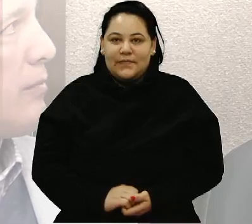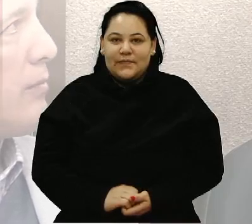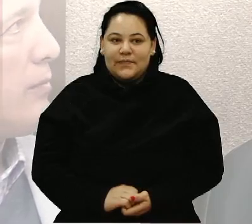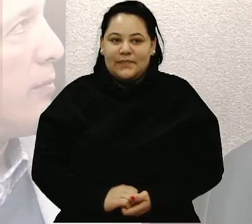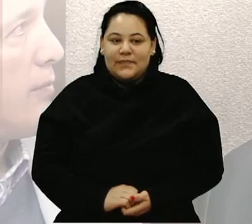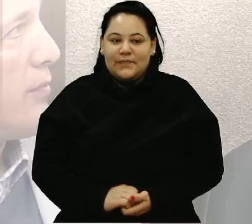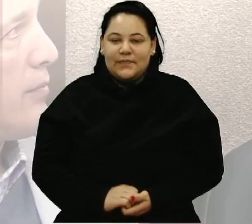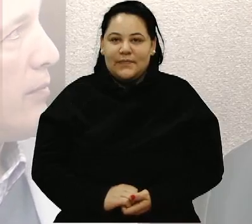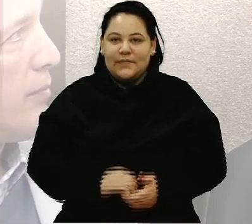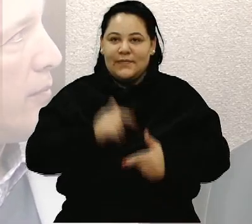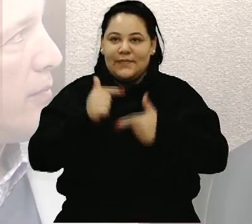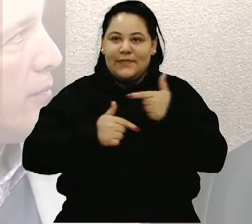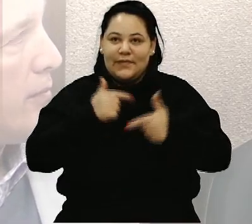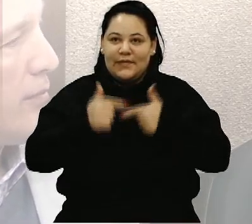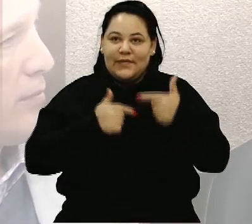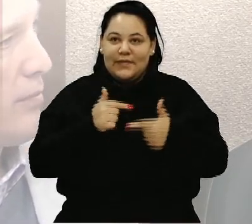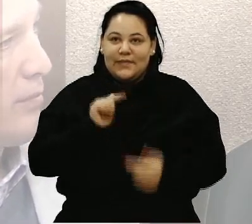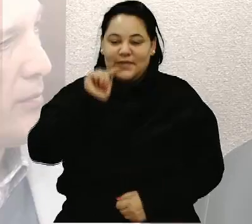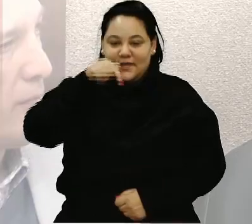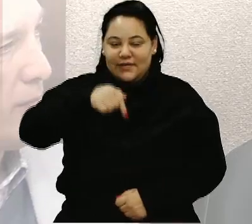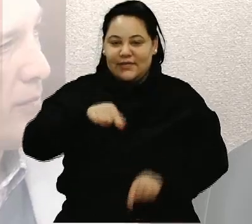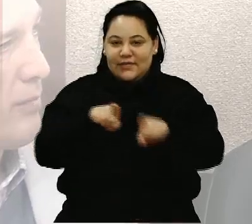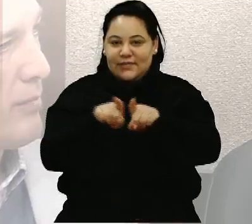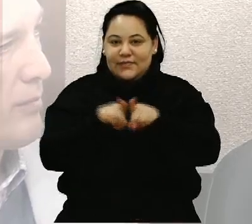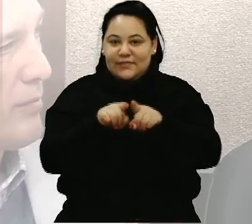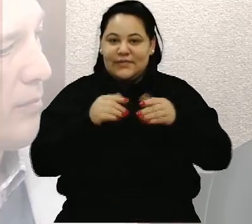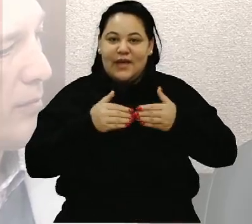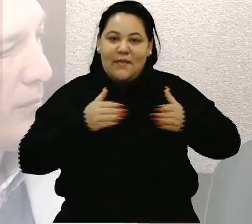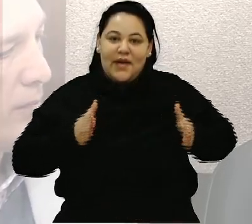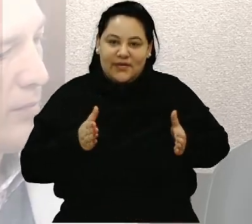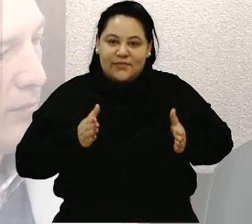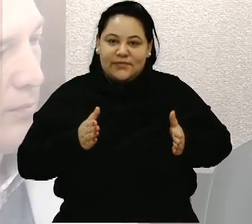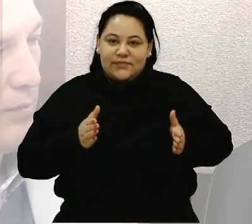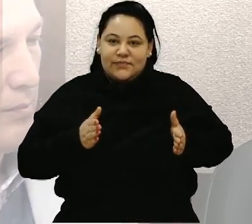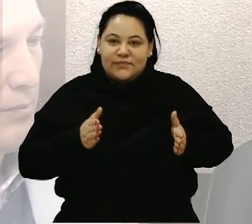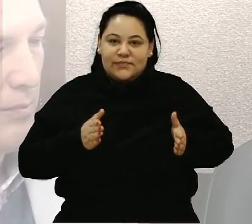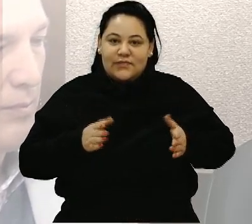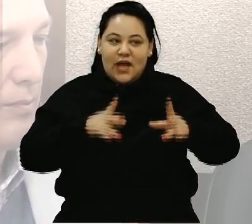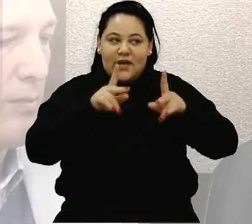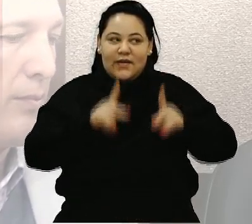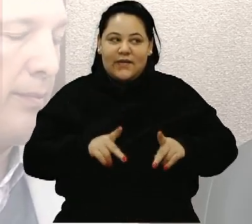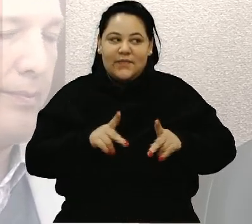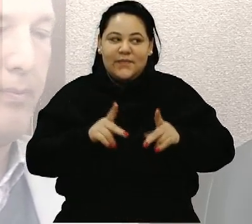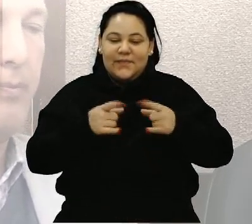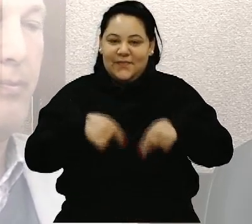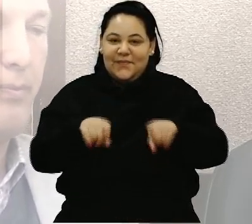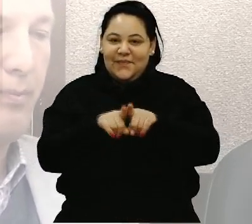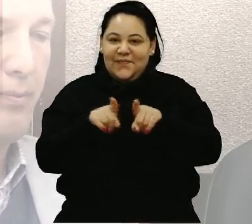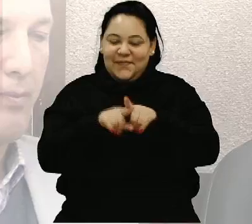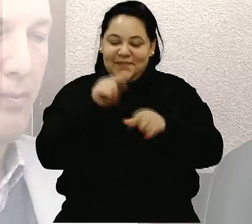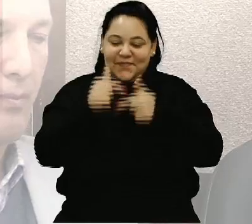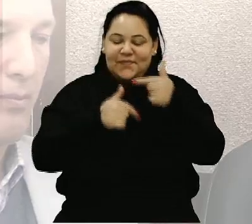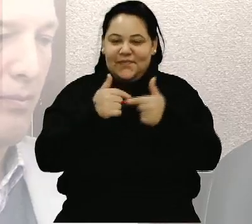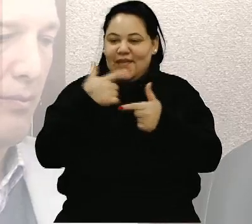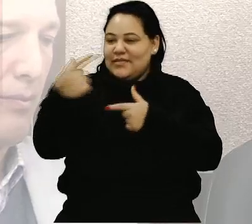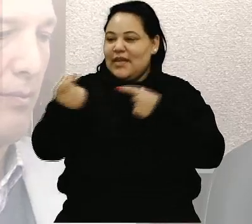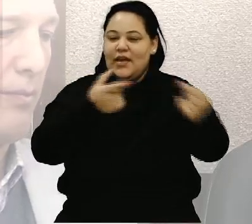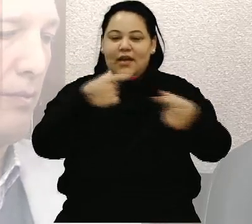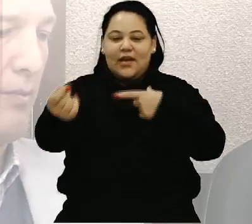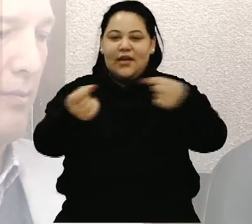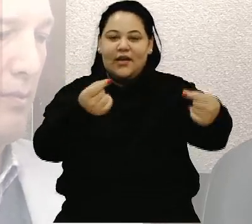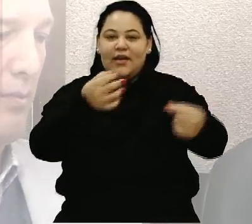nesses recados aqui, porque o meu filho também já foi embora desse país. As pessoas estão indo embora do Rio Grande do Sul. As pessoas estão indo embora de Caxias.